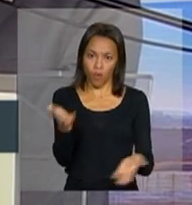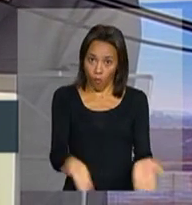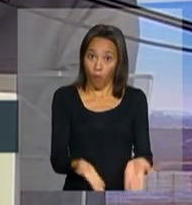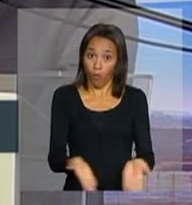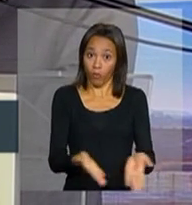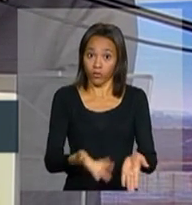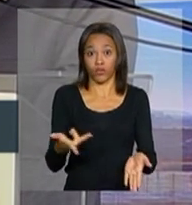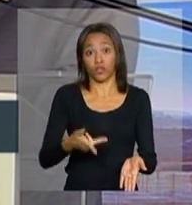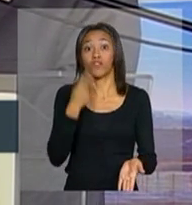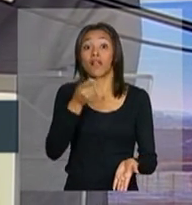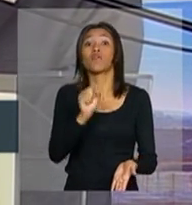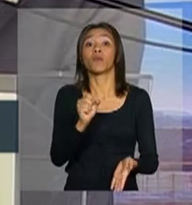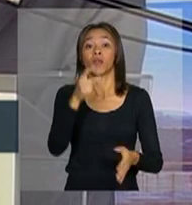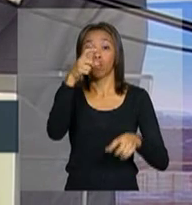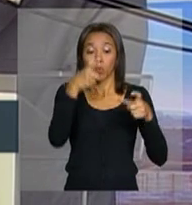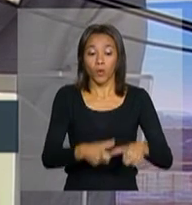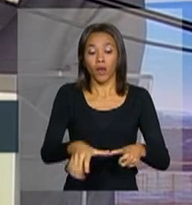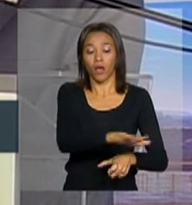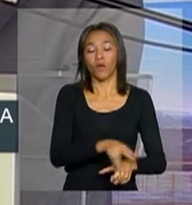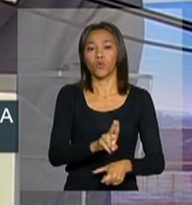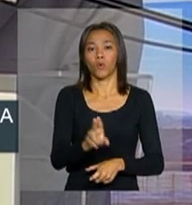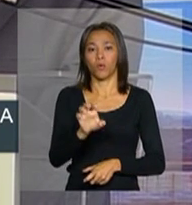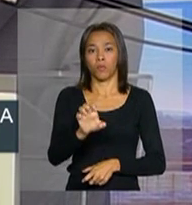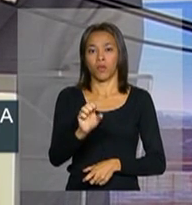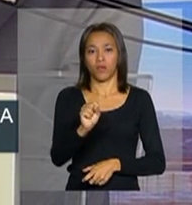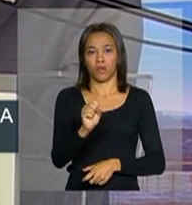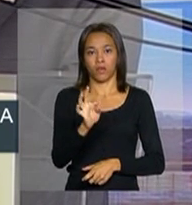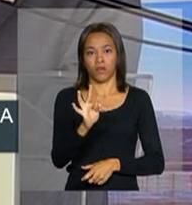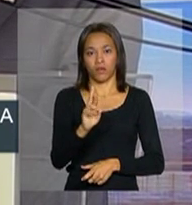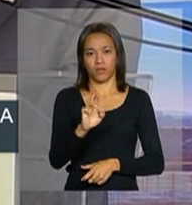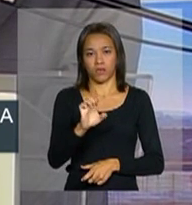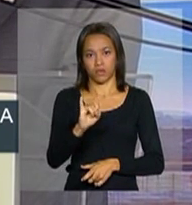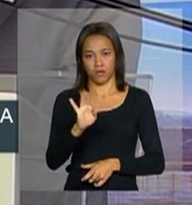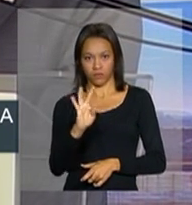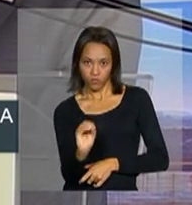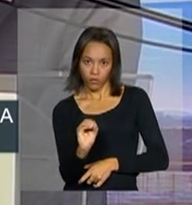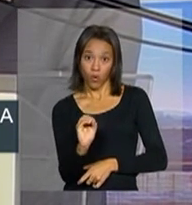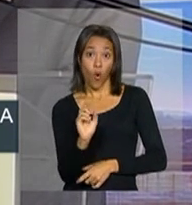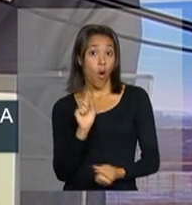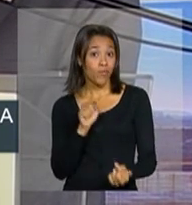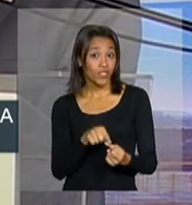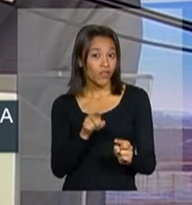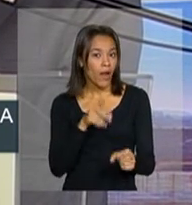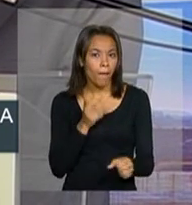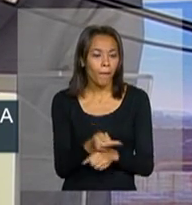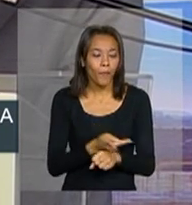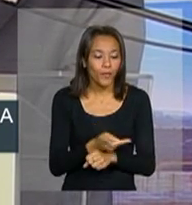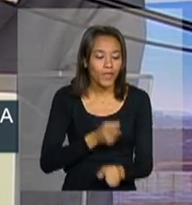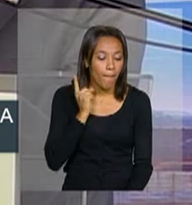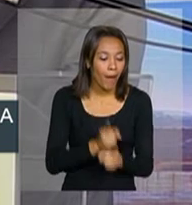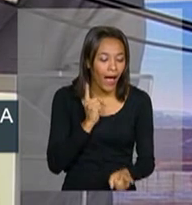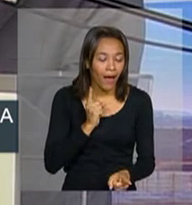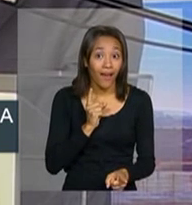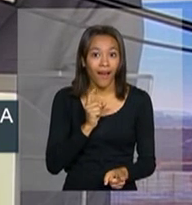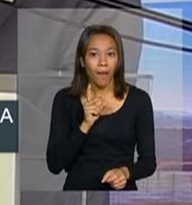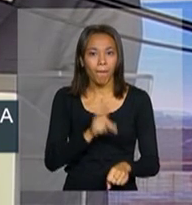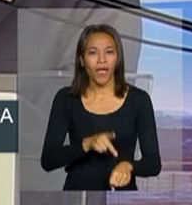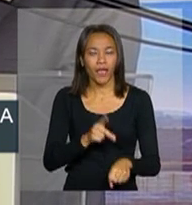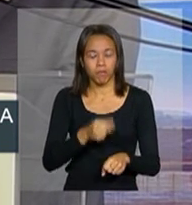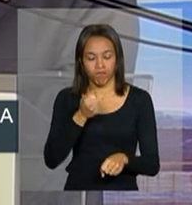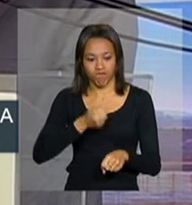chamamos estreito. O objetivo era o diamante, a busca ao diamante,